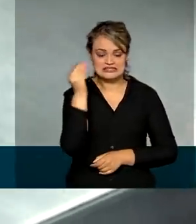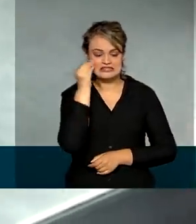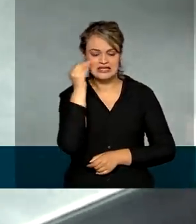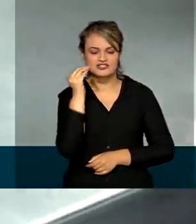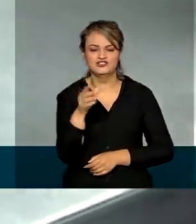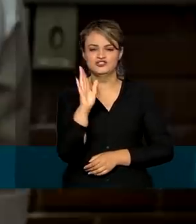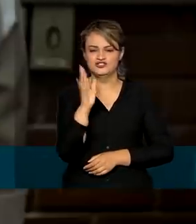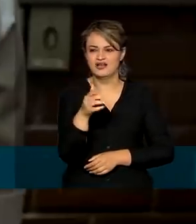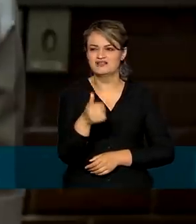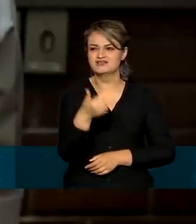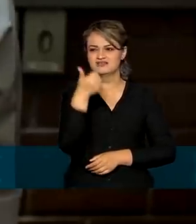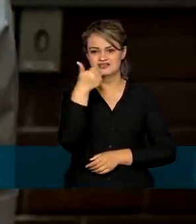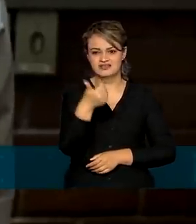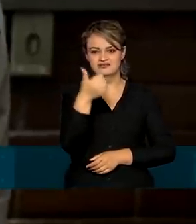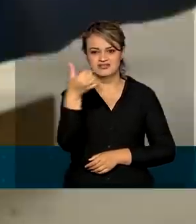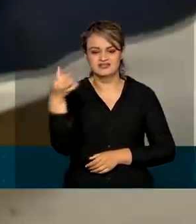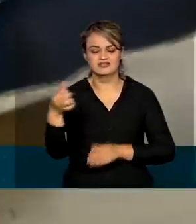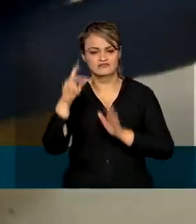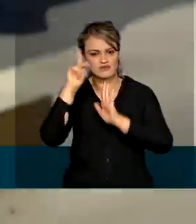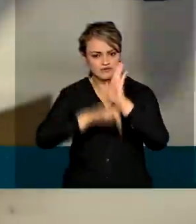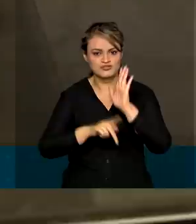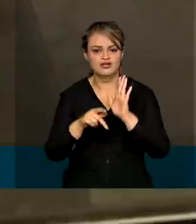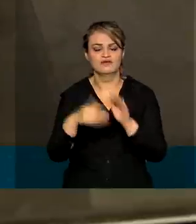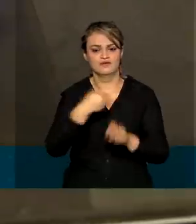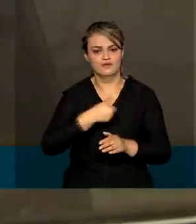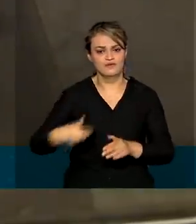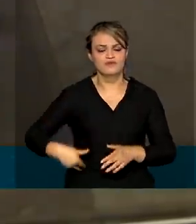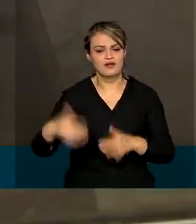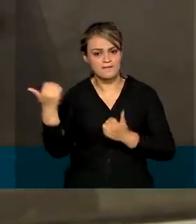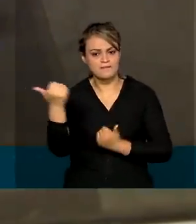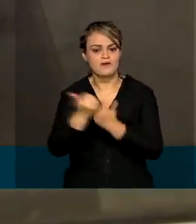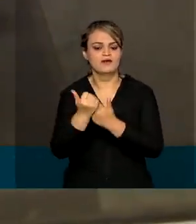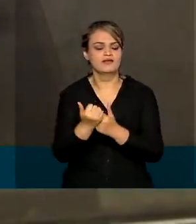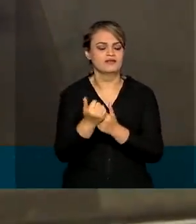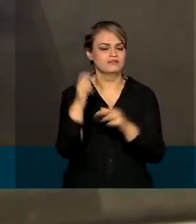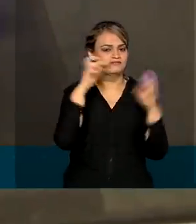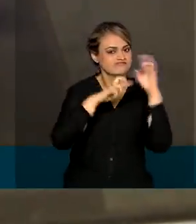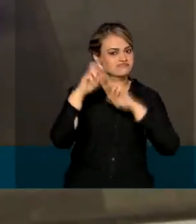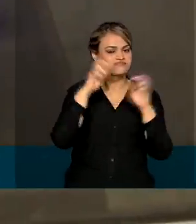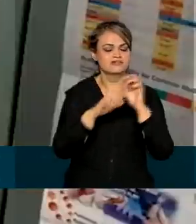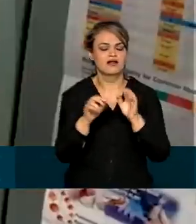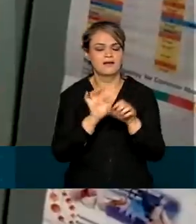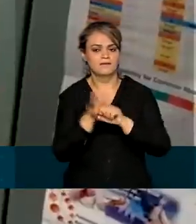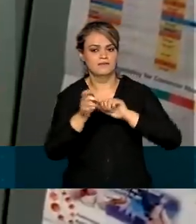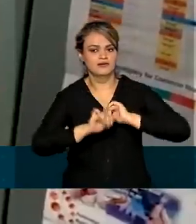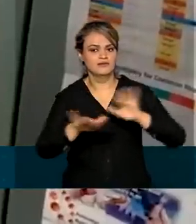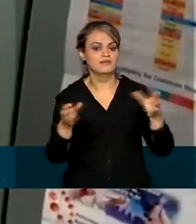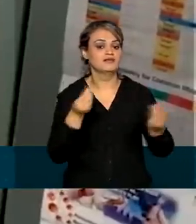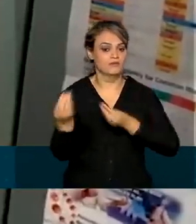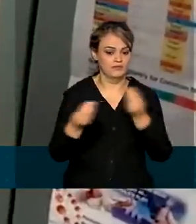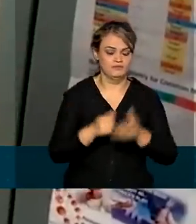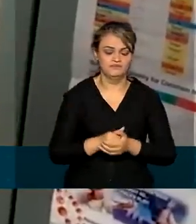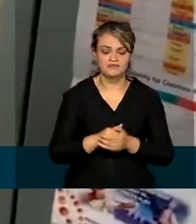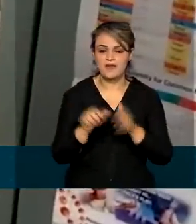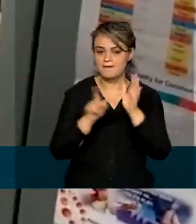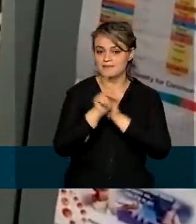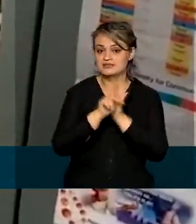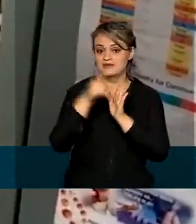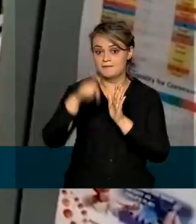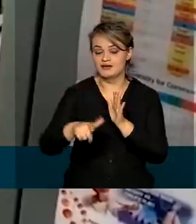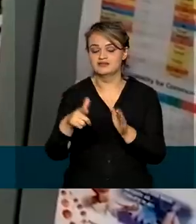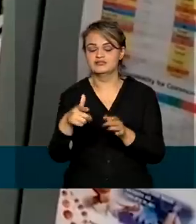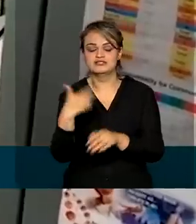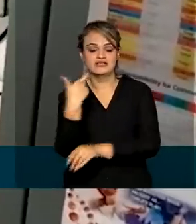dos 116 projetos apoiados pelo governo no enfrentamento à pandemia. As pesquisas também envolvem uma